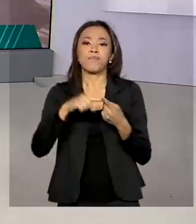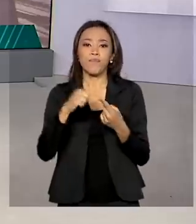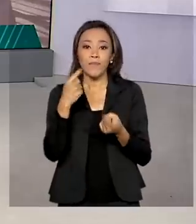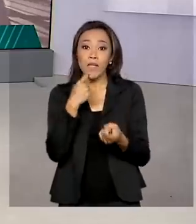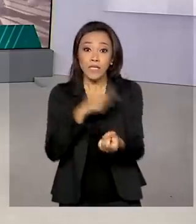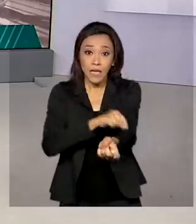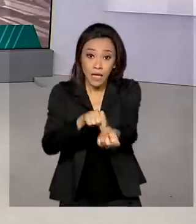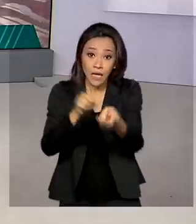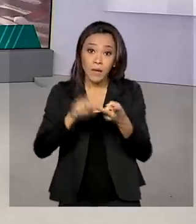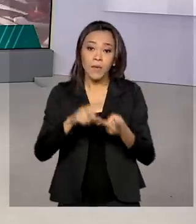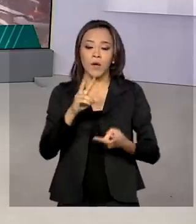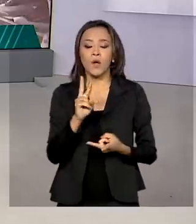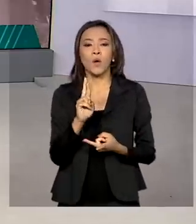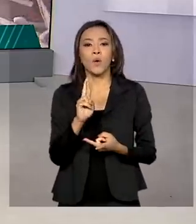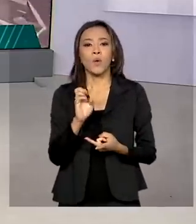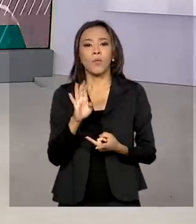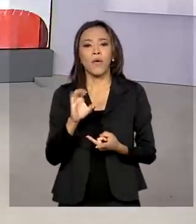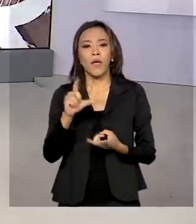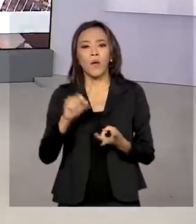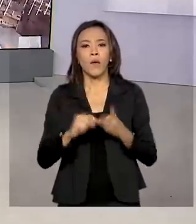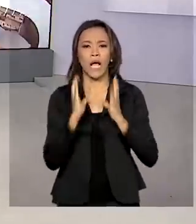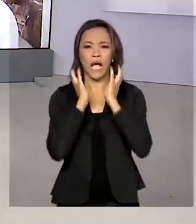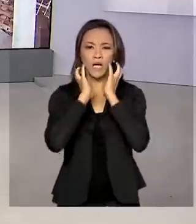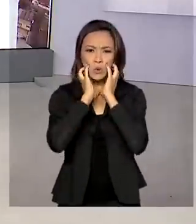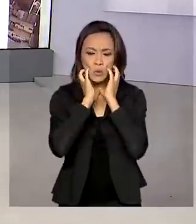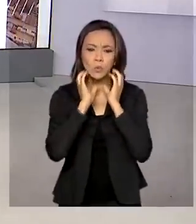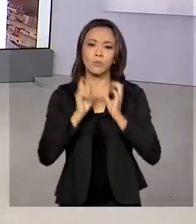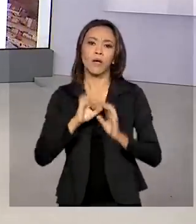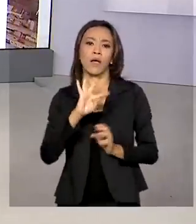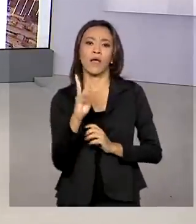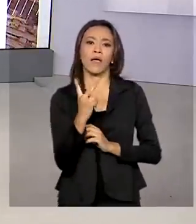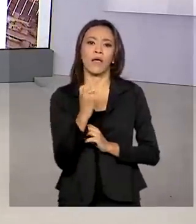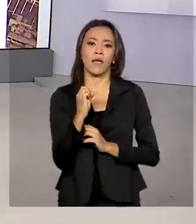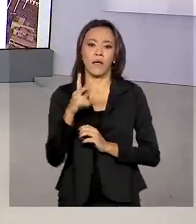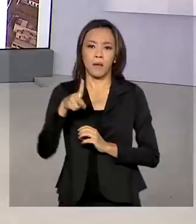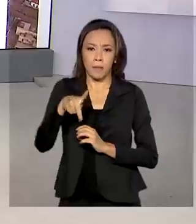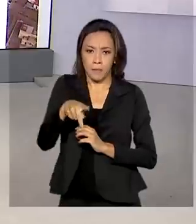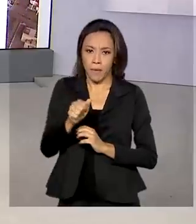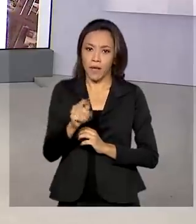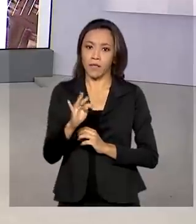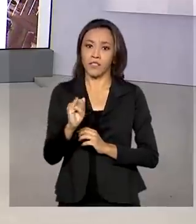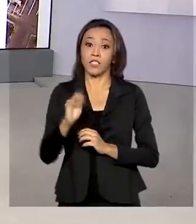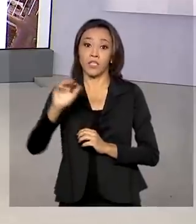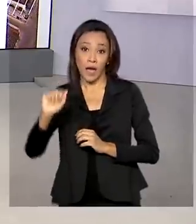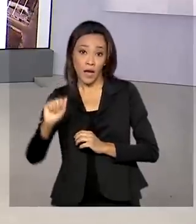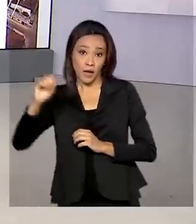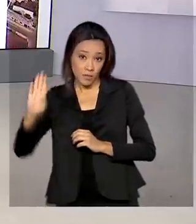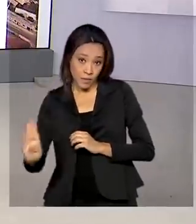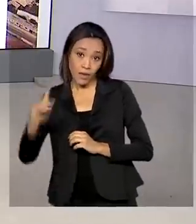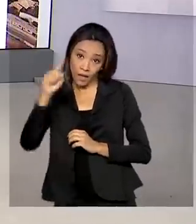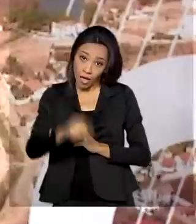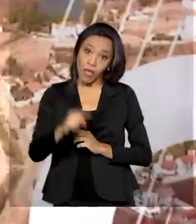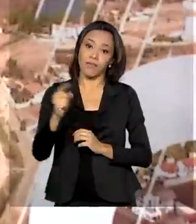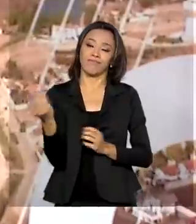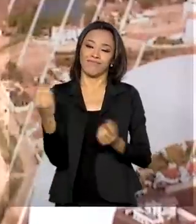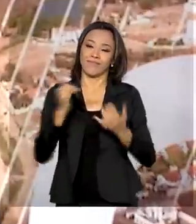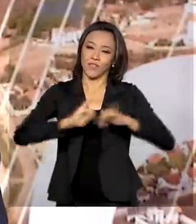febre amarela, rubéola, cachumba, hepatites A e B. A campanha faz parte do movimento Vacina Brasil.